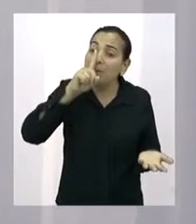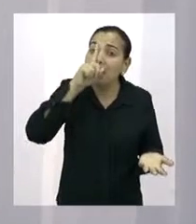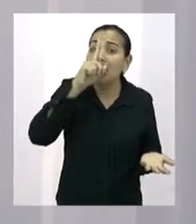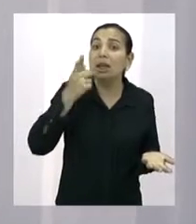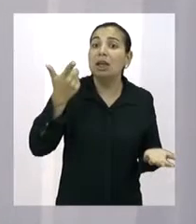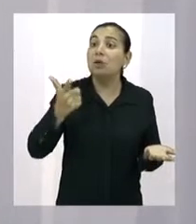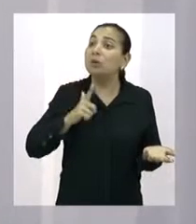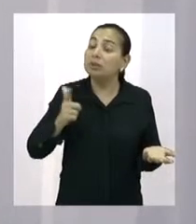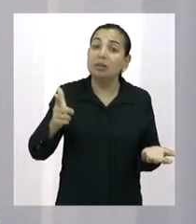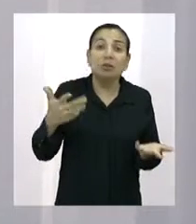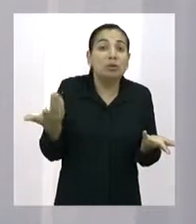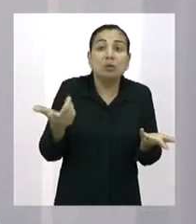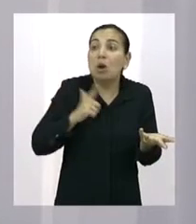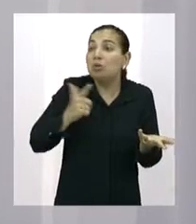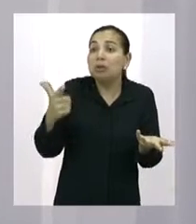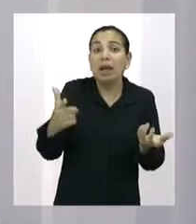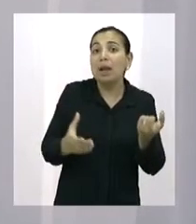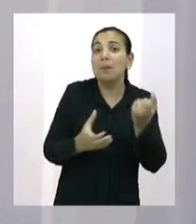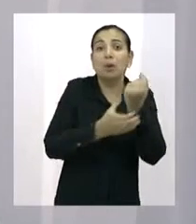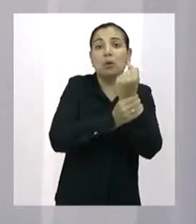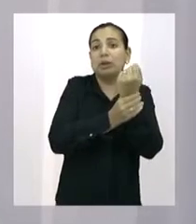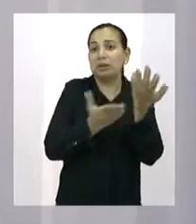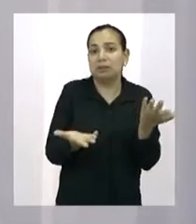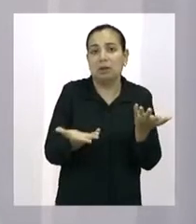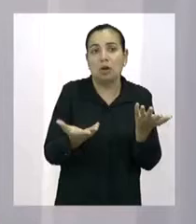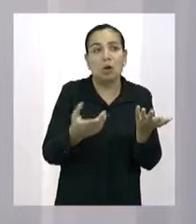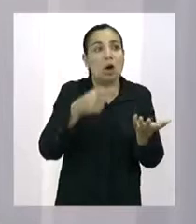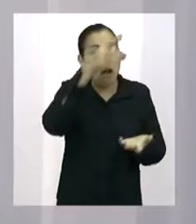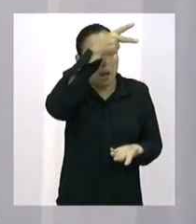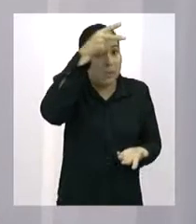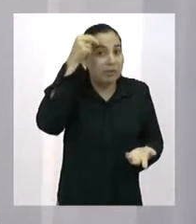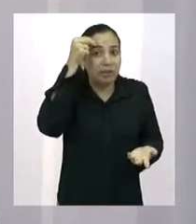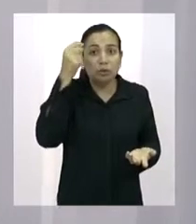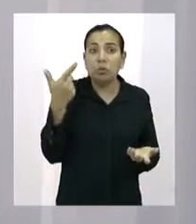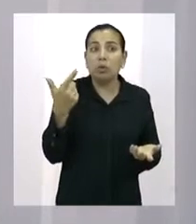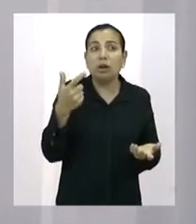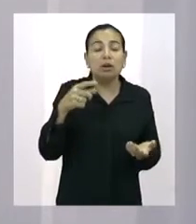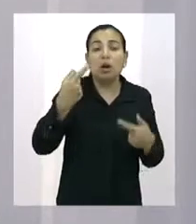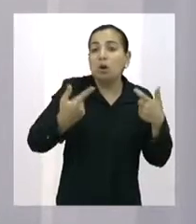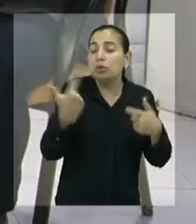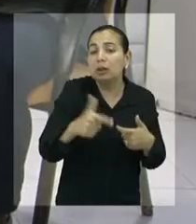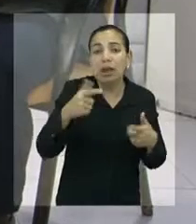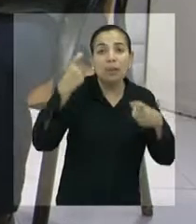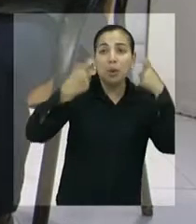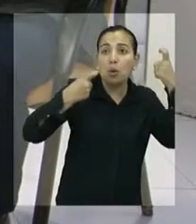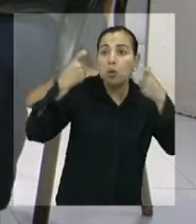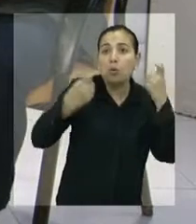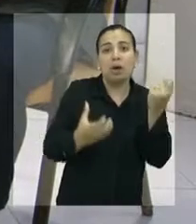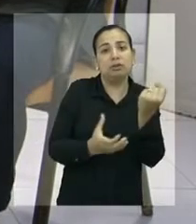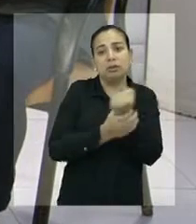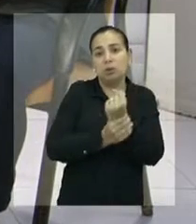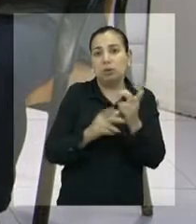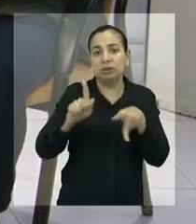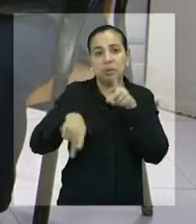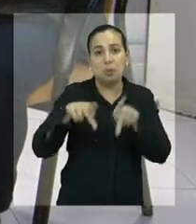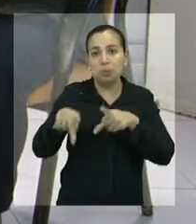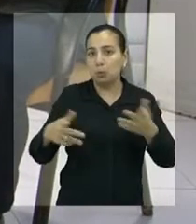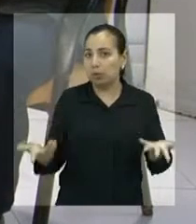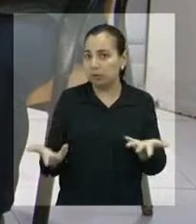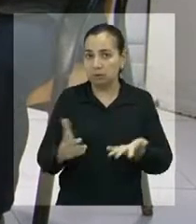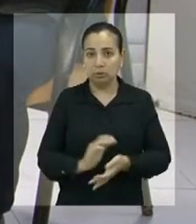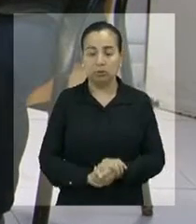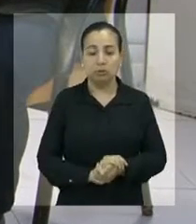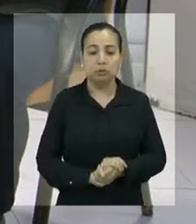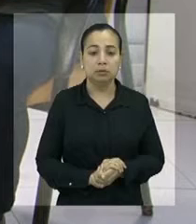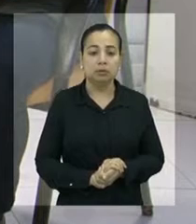sentindo desprotegidas pelo poder público. Essa é a triste realidade. Vereador, e aqui na Câmara, o